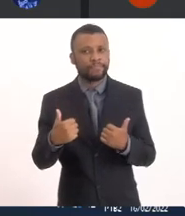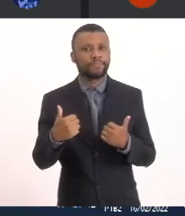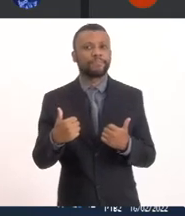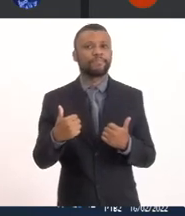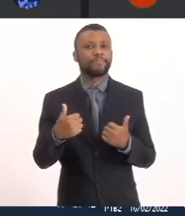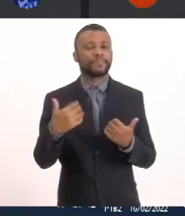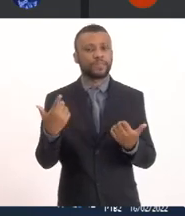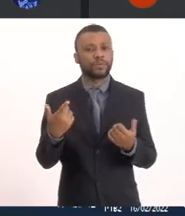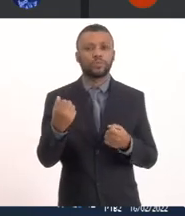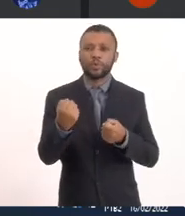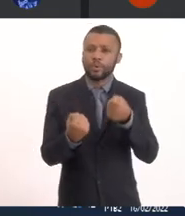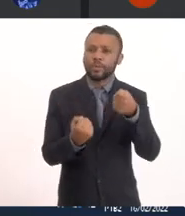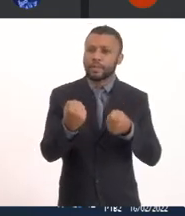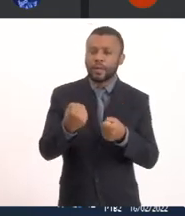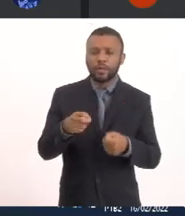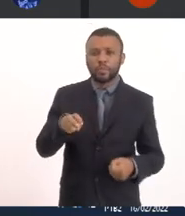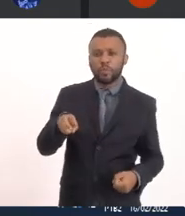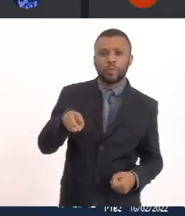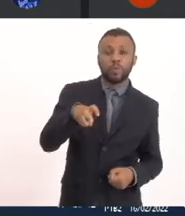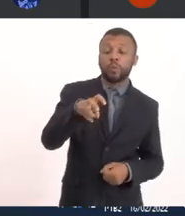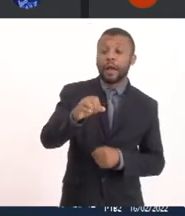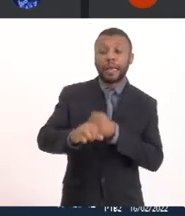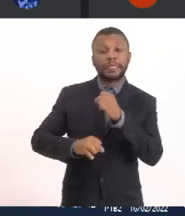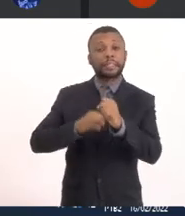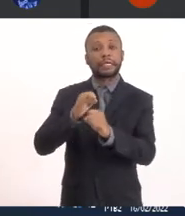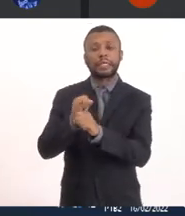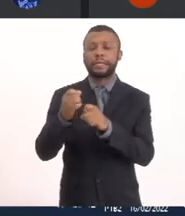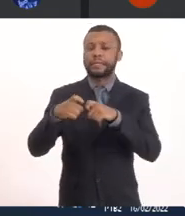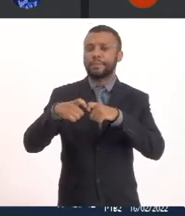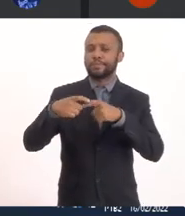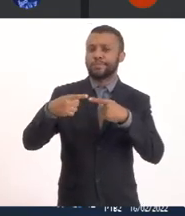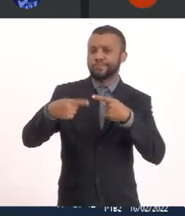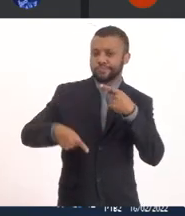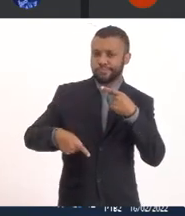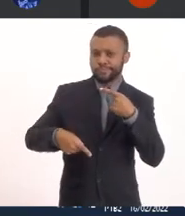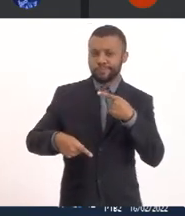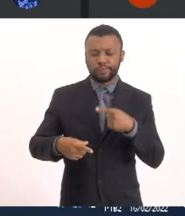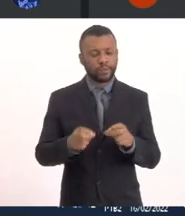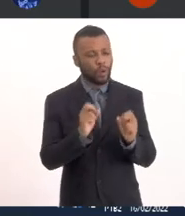Estou na estrada A conexão Está meio ruim Está bom deputado